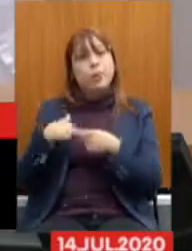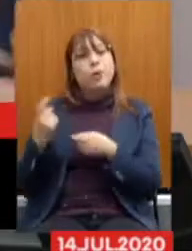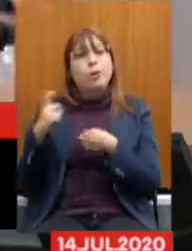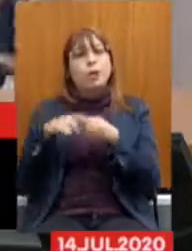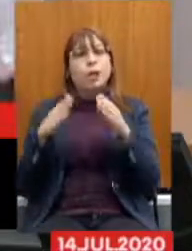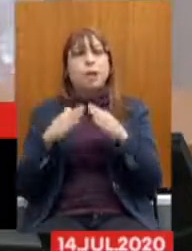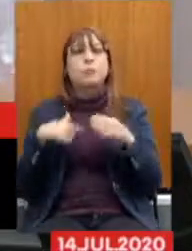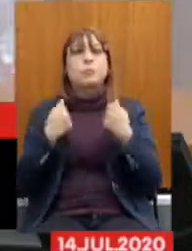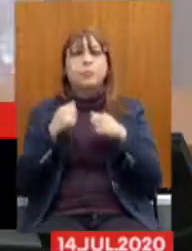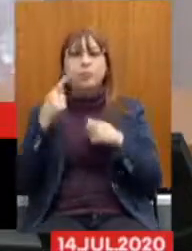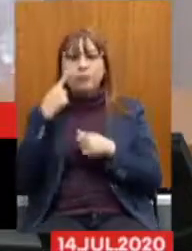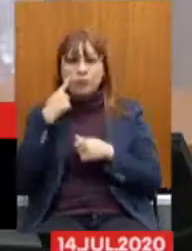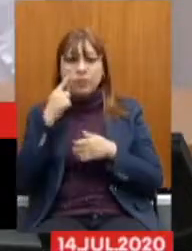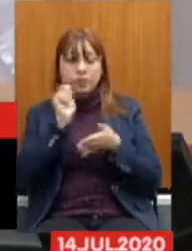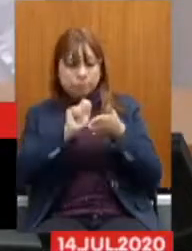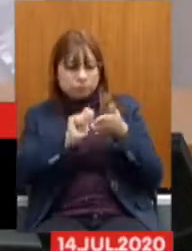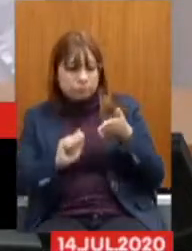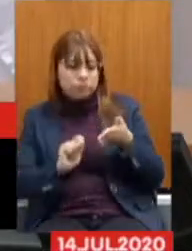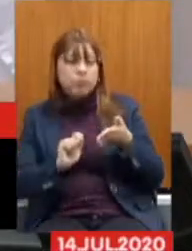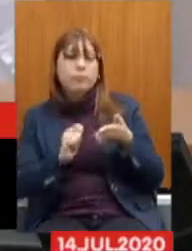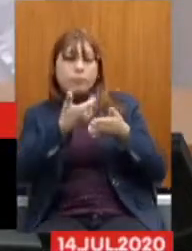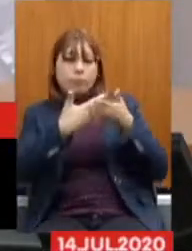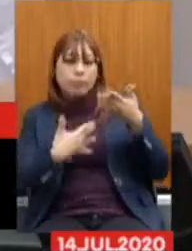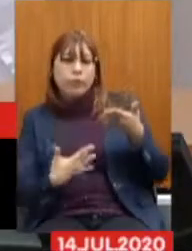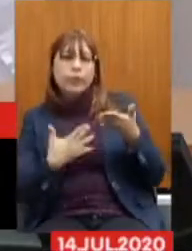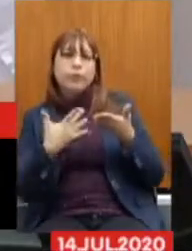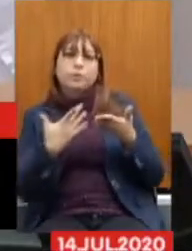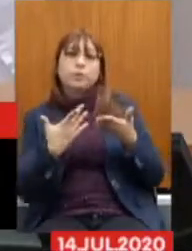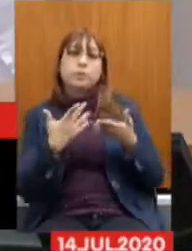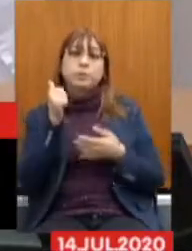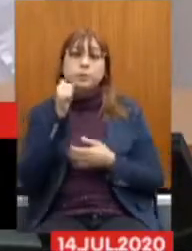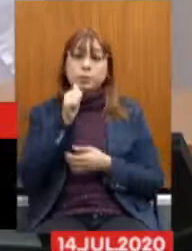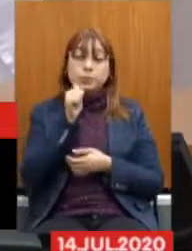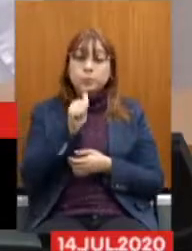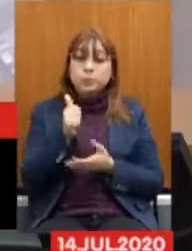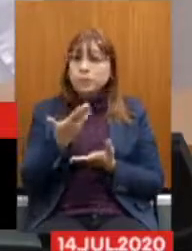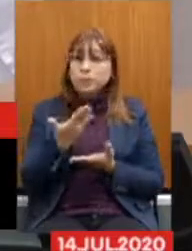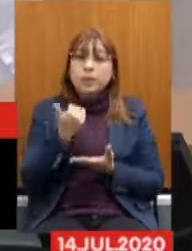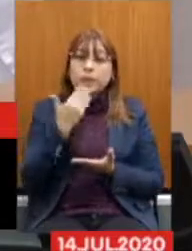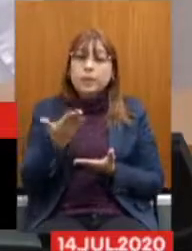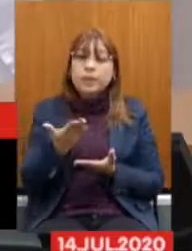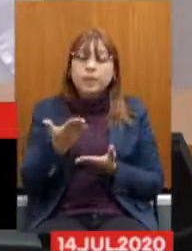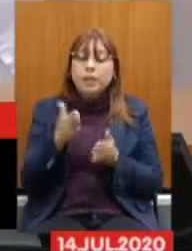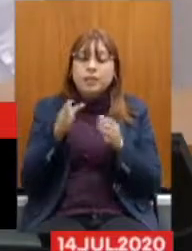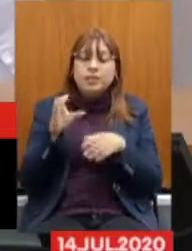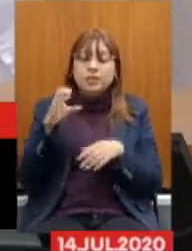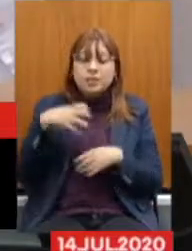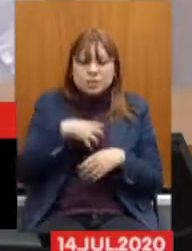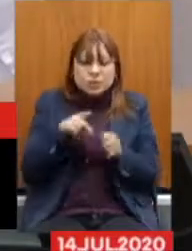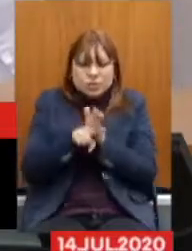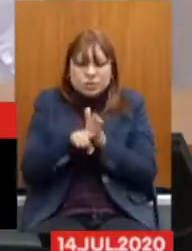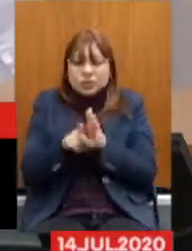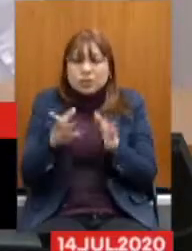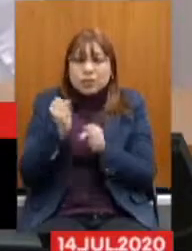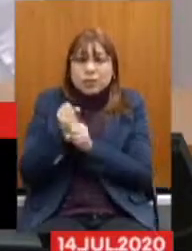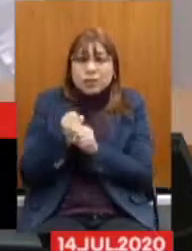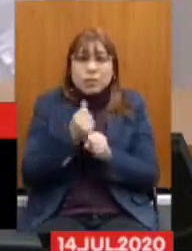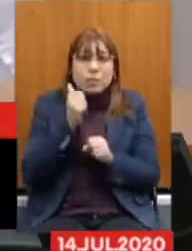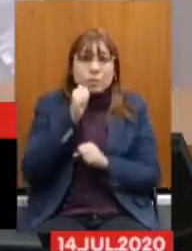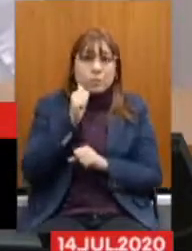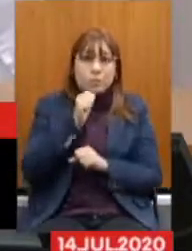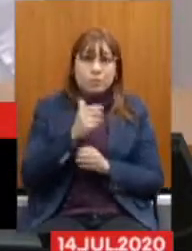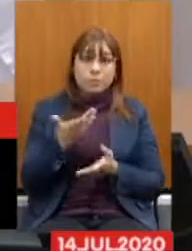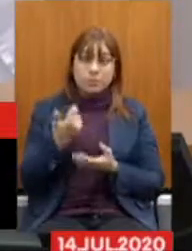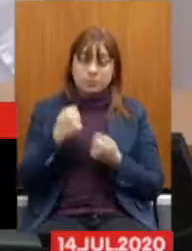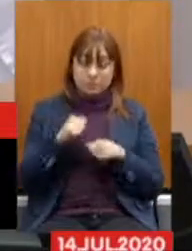que olhar Todos os exercícios Com ele A mulher Ninguém mais Nem cientista O cálculo De que a mulher Deve